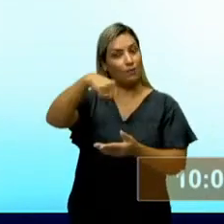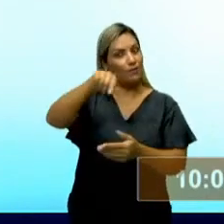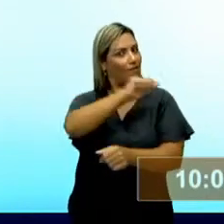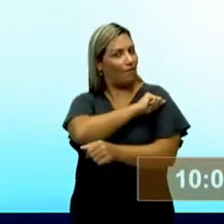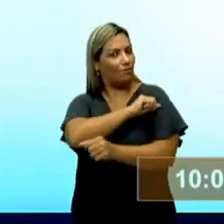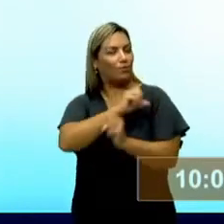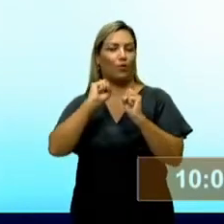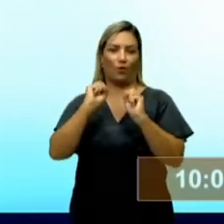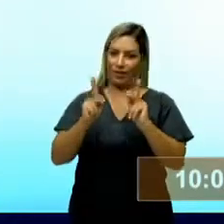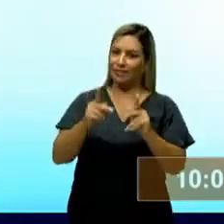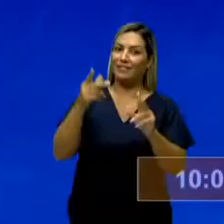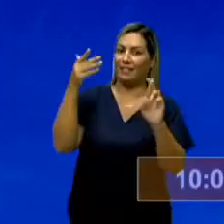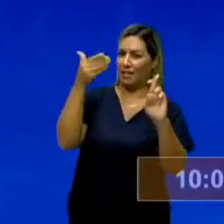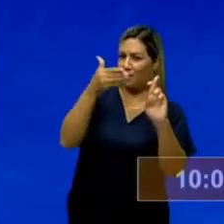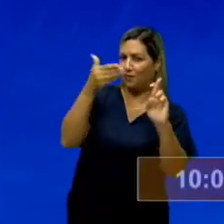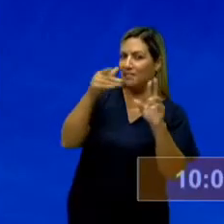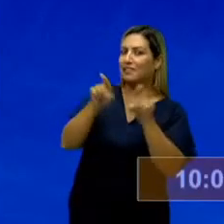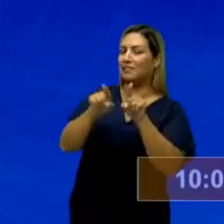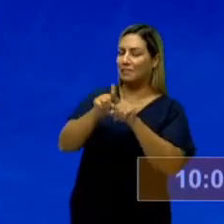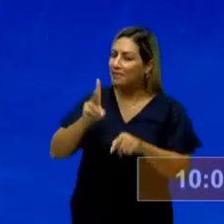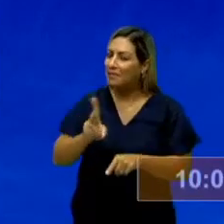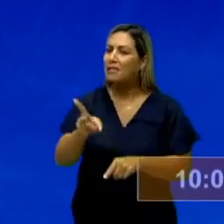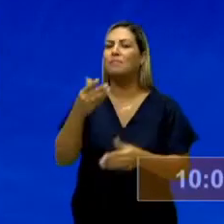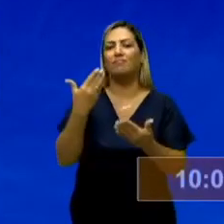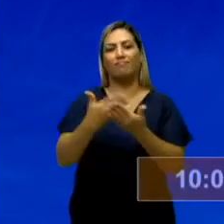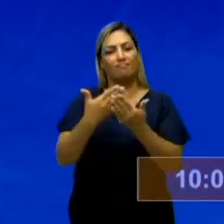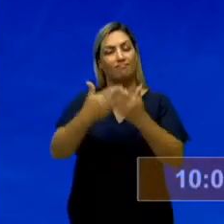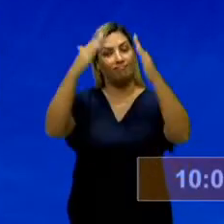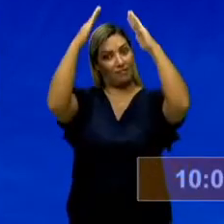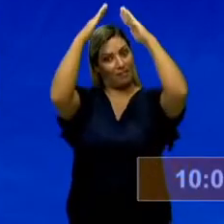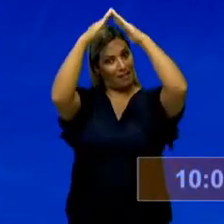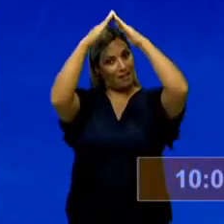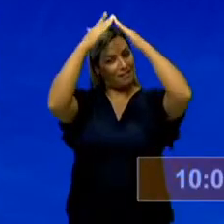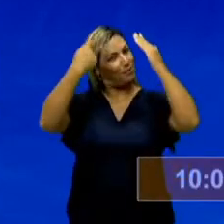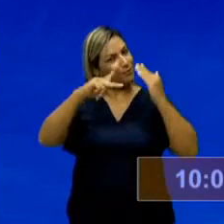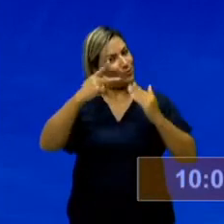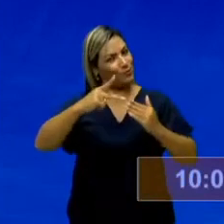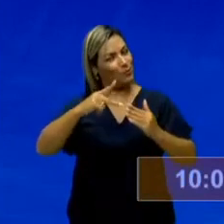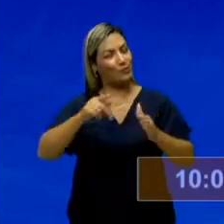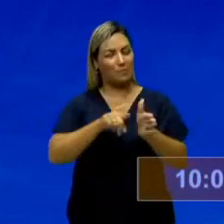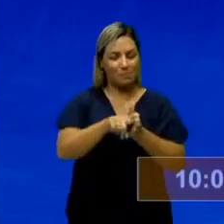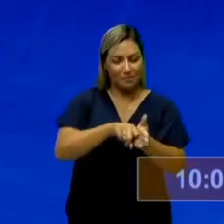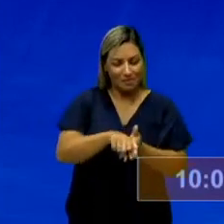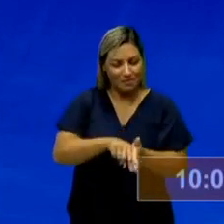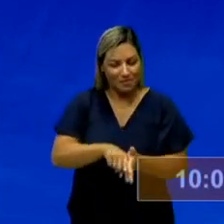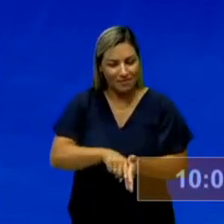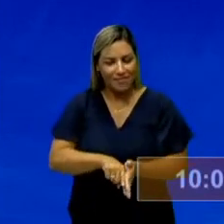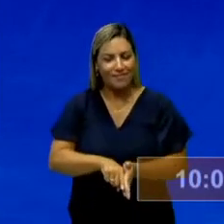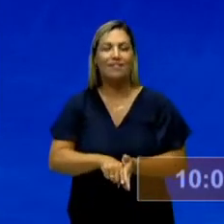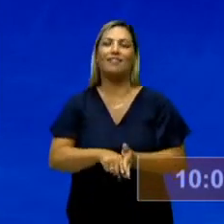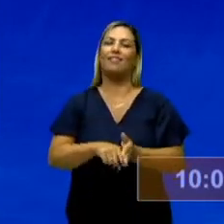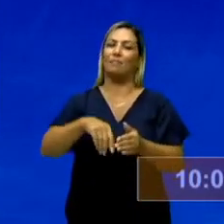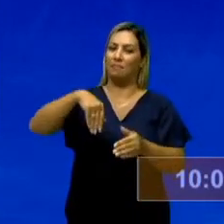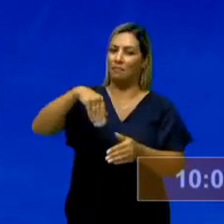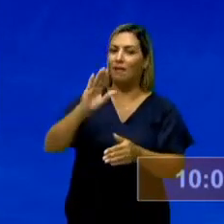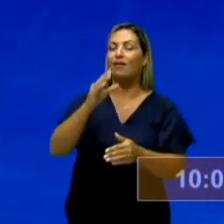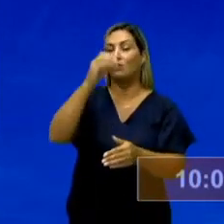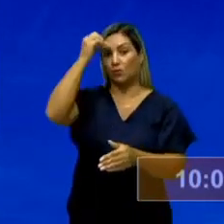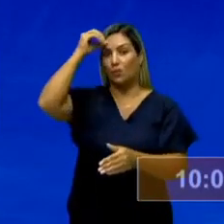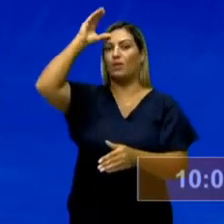As referências bibliográficas sempre para você continuar estudando aí na sua casa, pesquisando, procurando mais